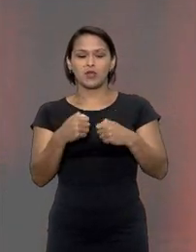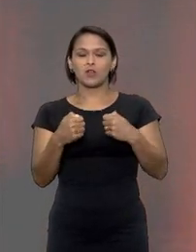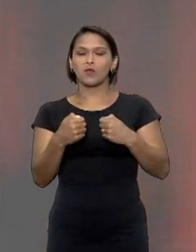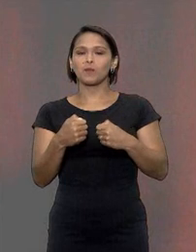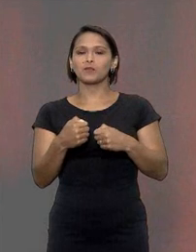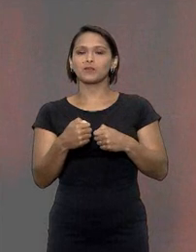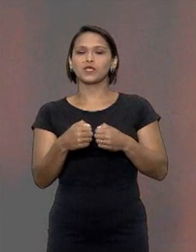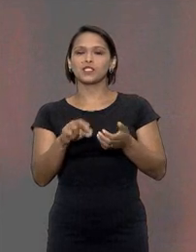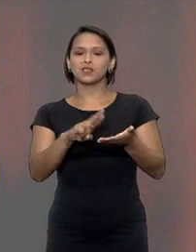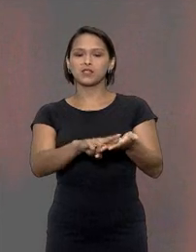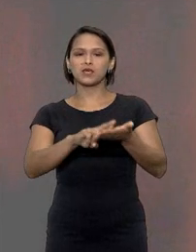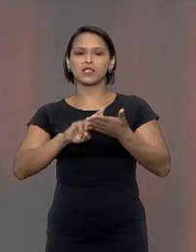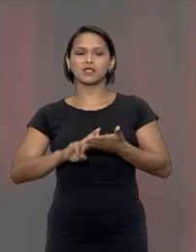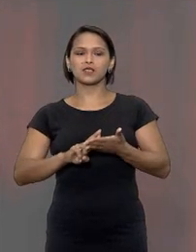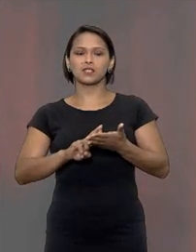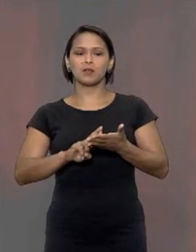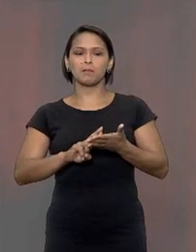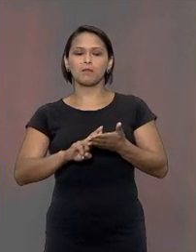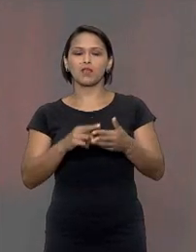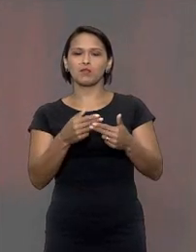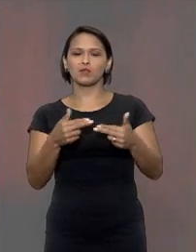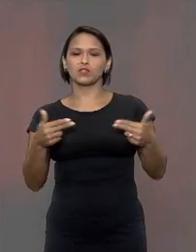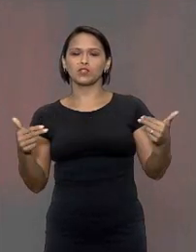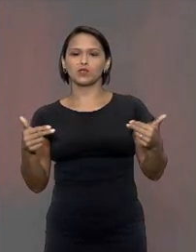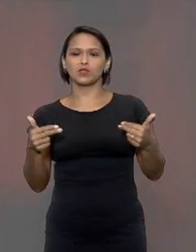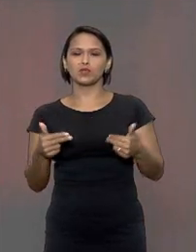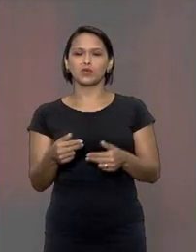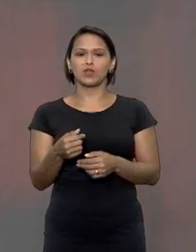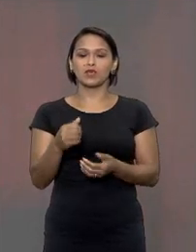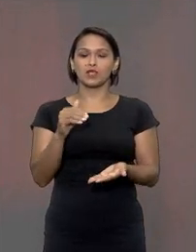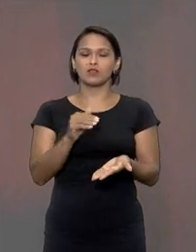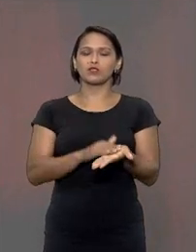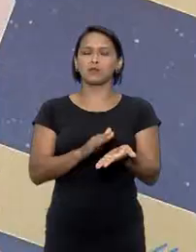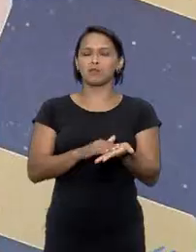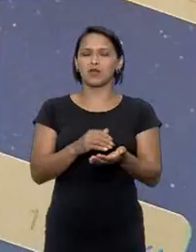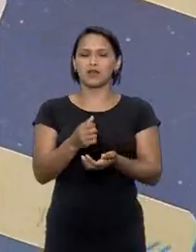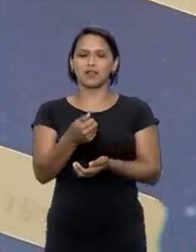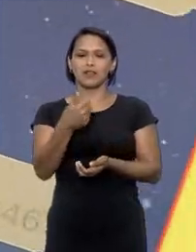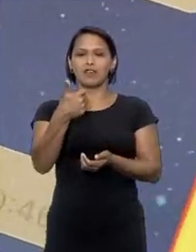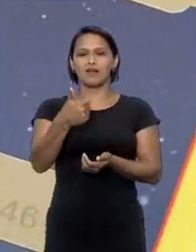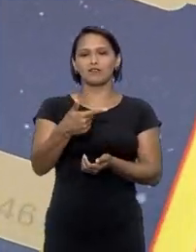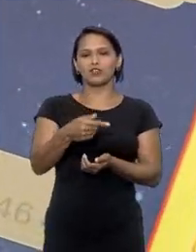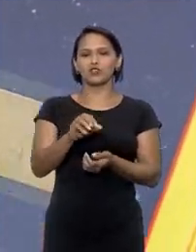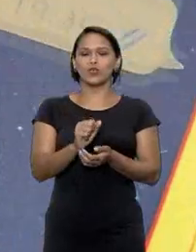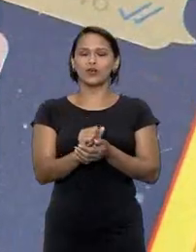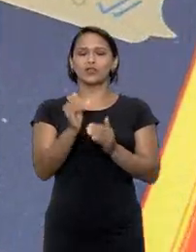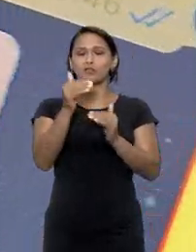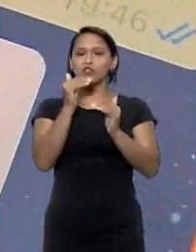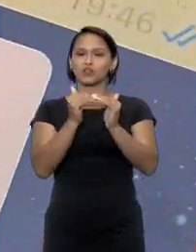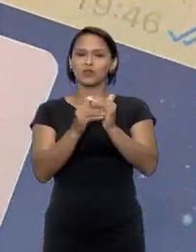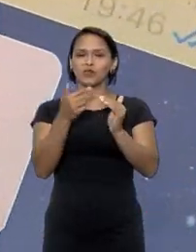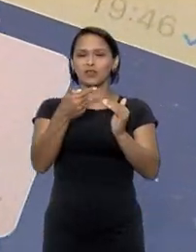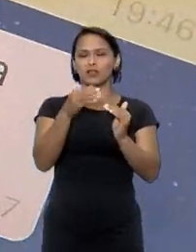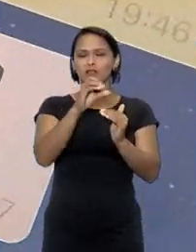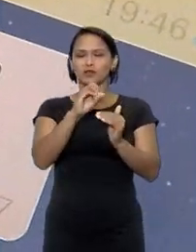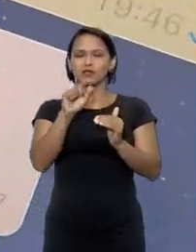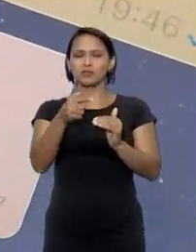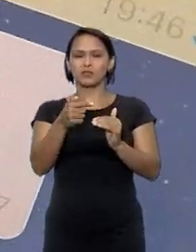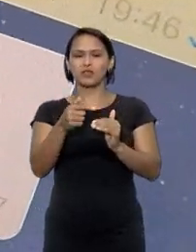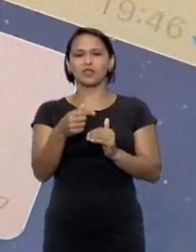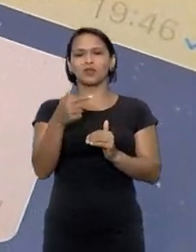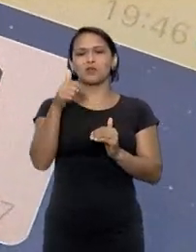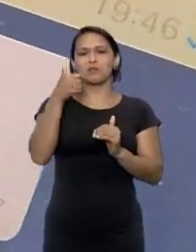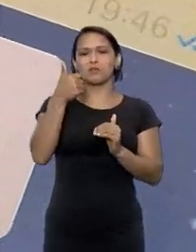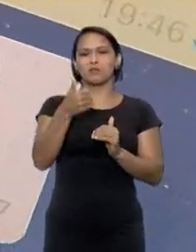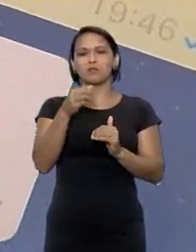preciso resgatar as minhas mercadorias e essa multa é de 24 mil reais. Depois ele foi baixando para 3 mil, 2 mil,